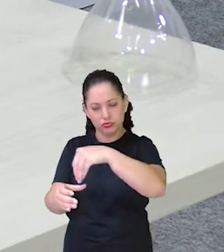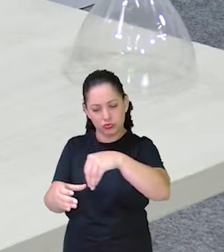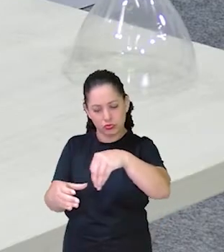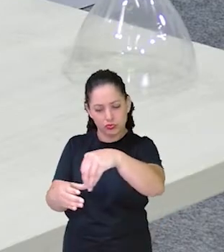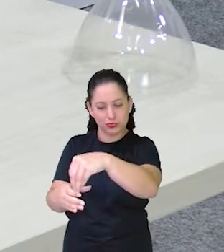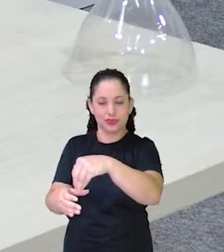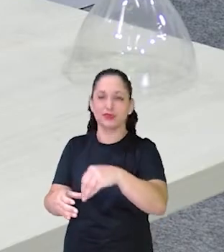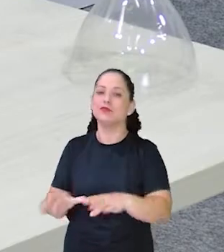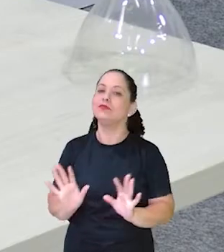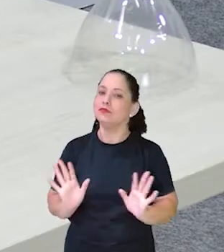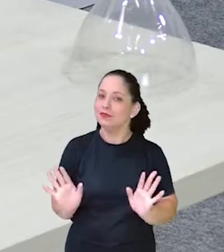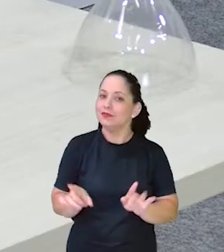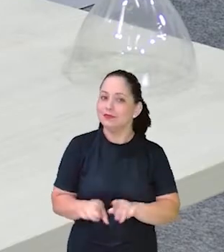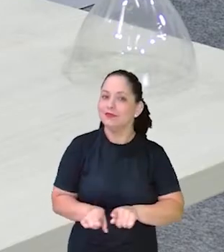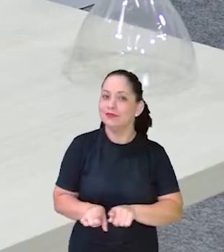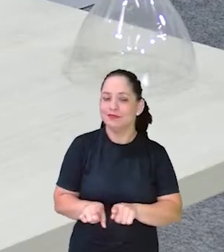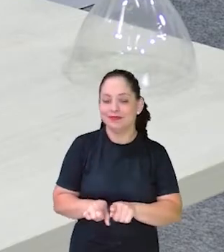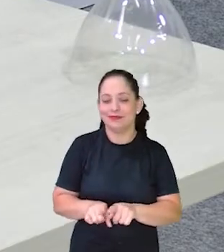Olha